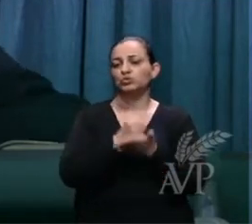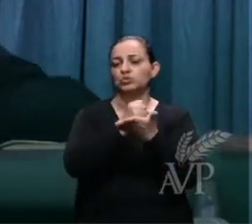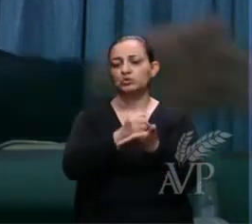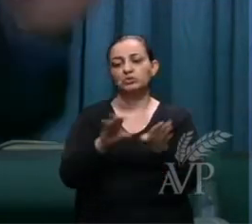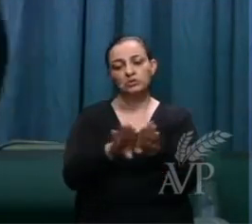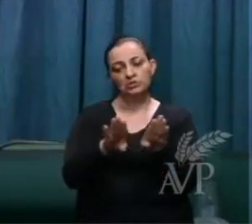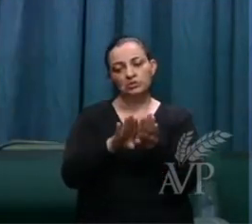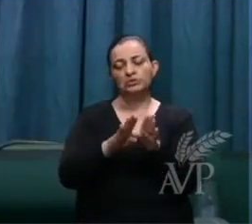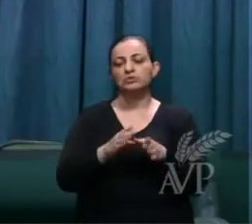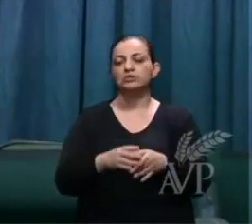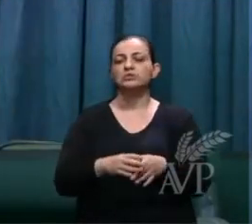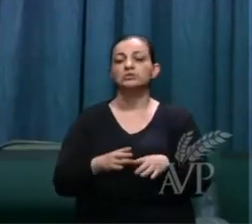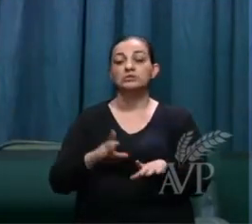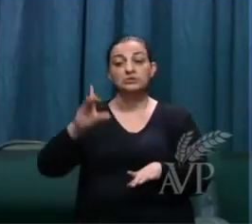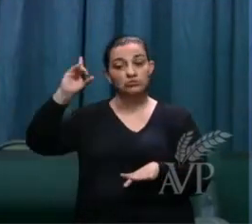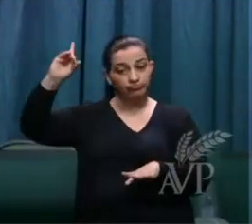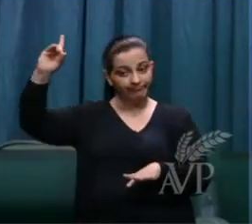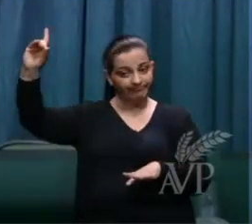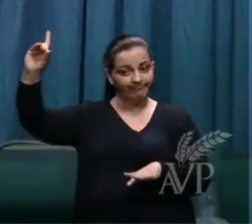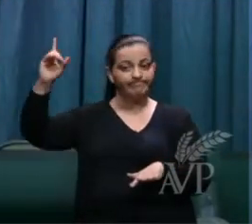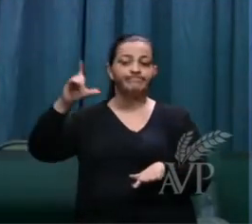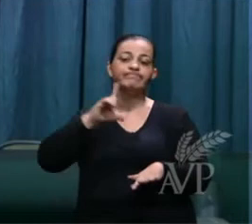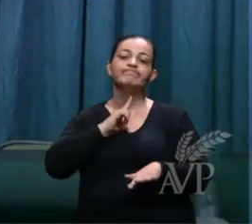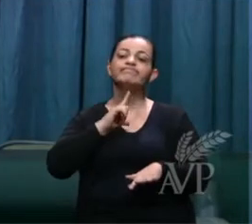Então, Deus, ele tem